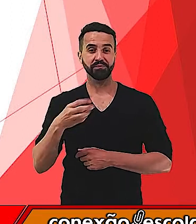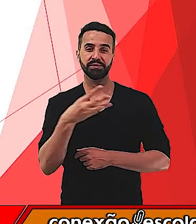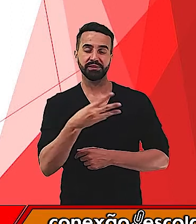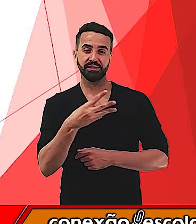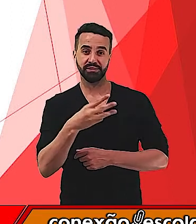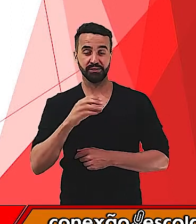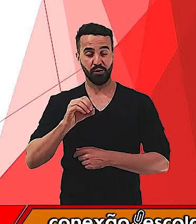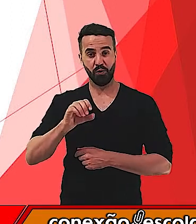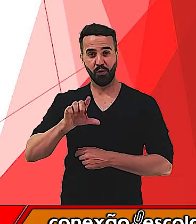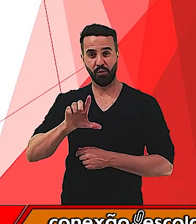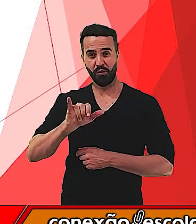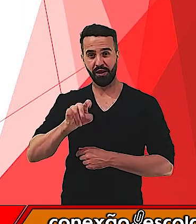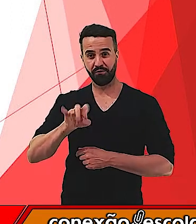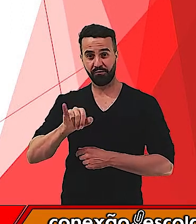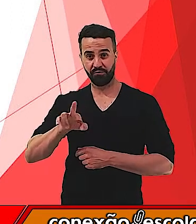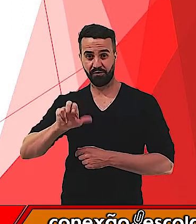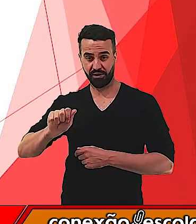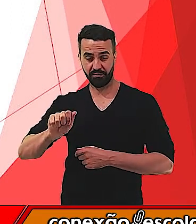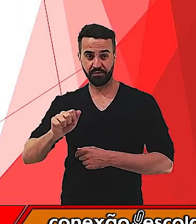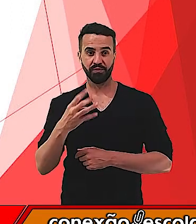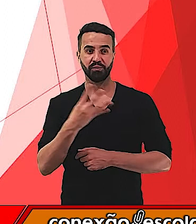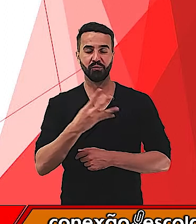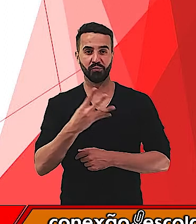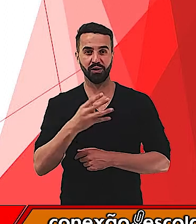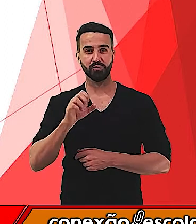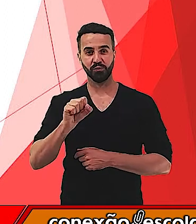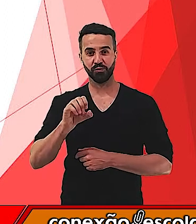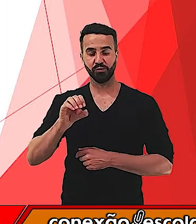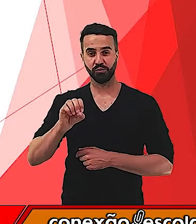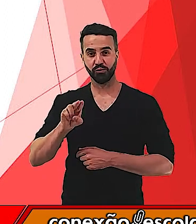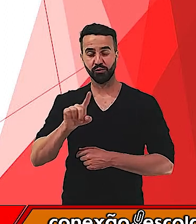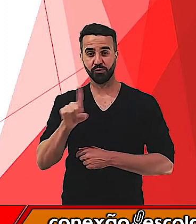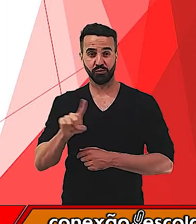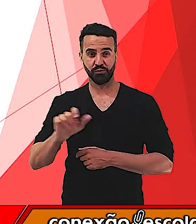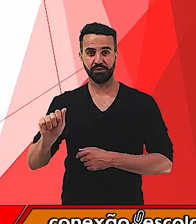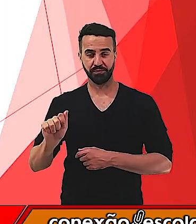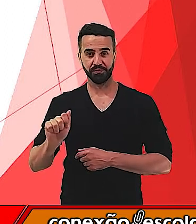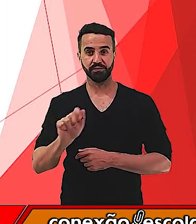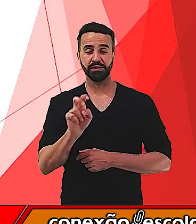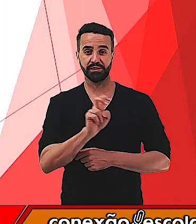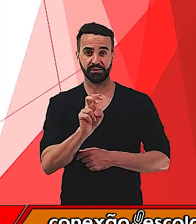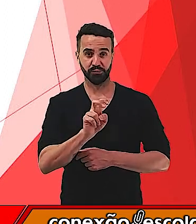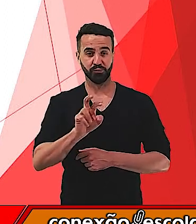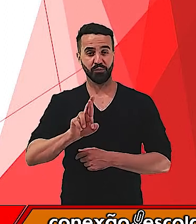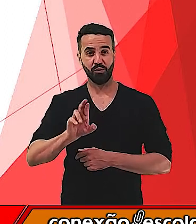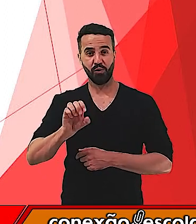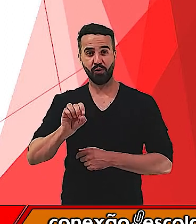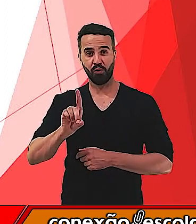quatro, Souza, cinco, Rodrigues, seis,